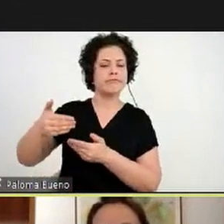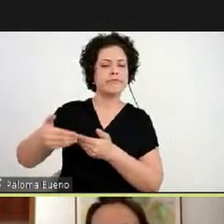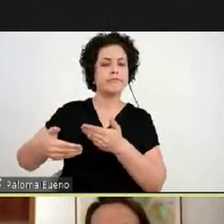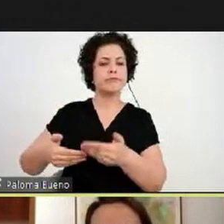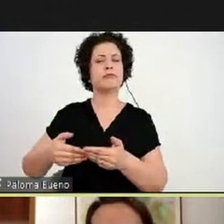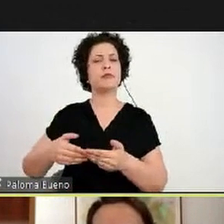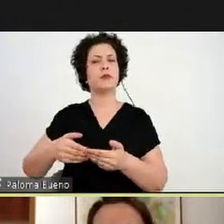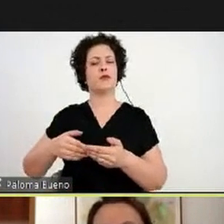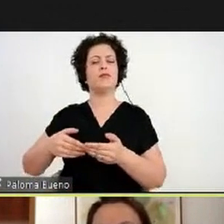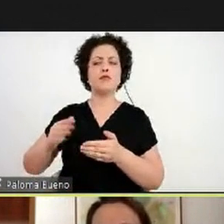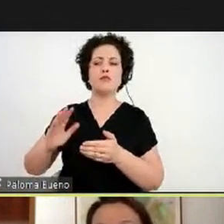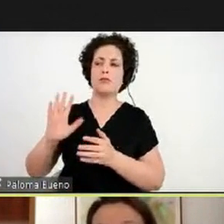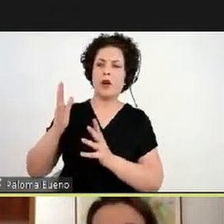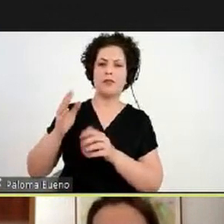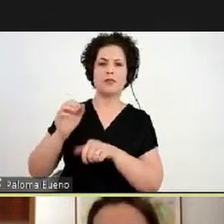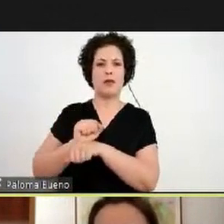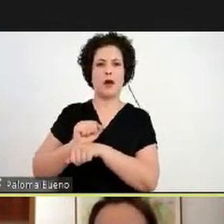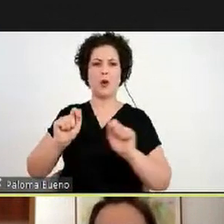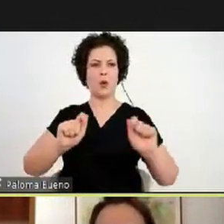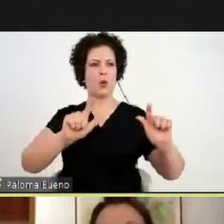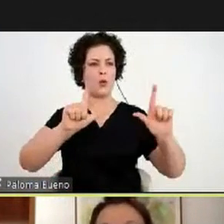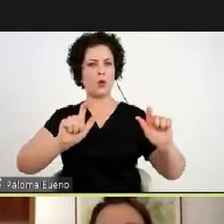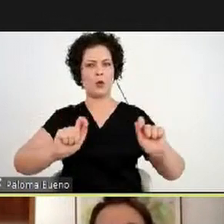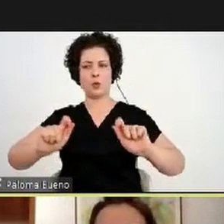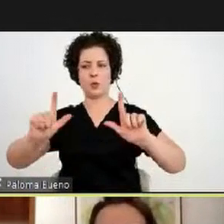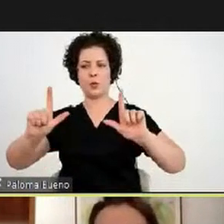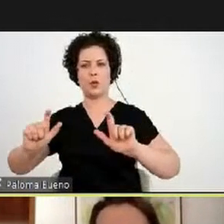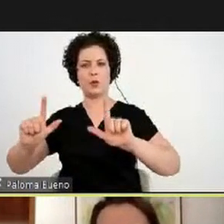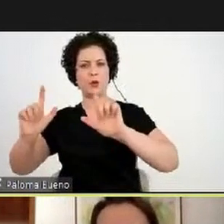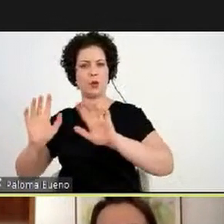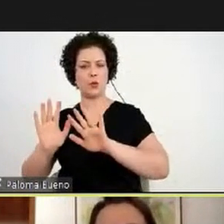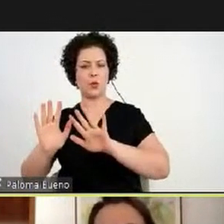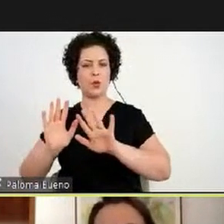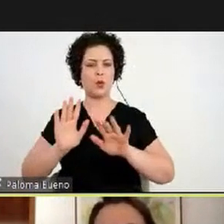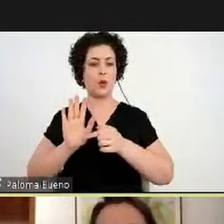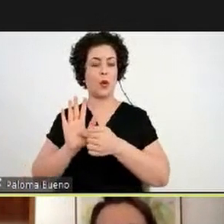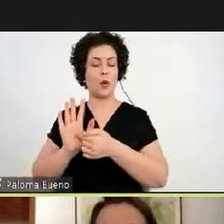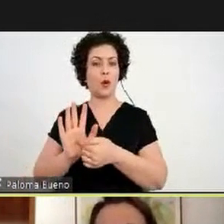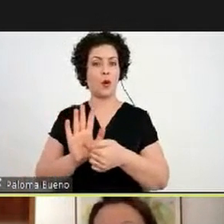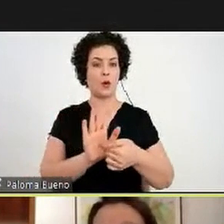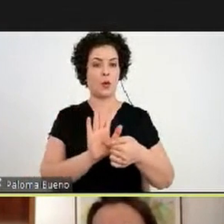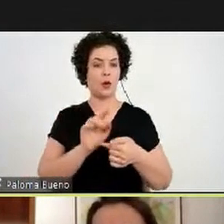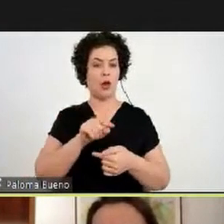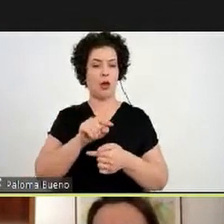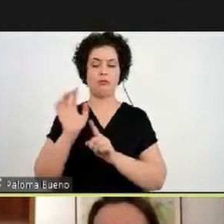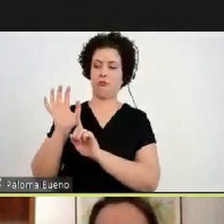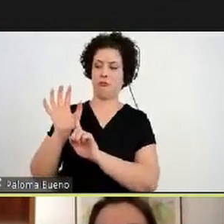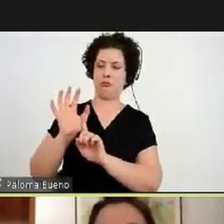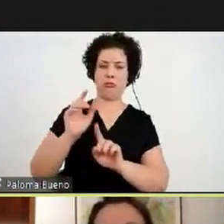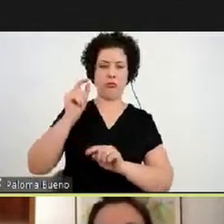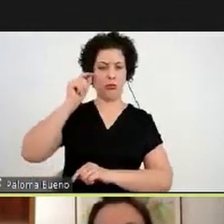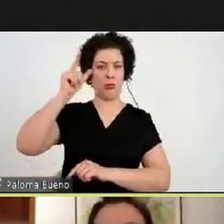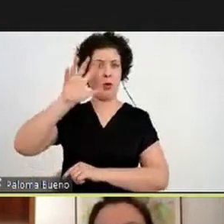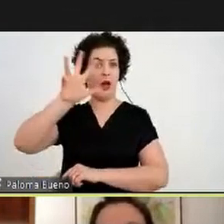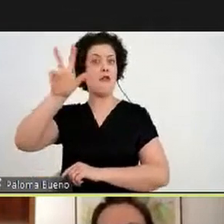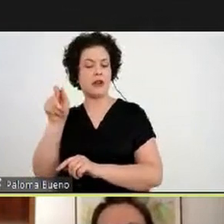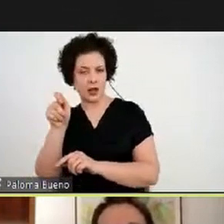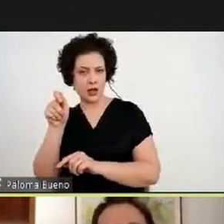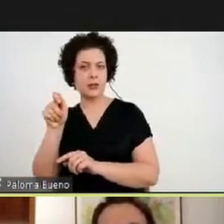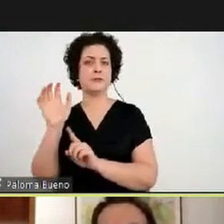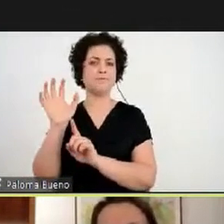algumas obras que a gente vai parando e conversando, são obras que mostram essas influências culturais africanas,